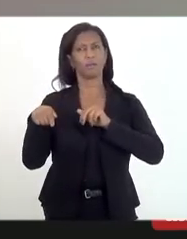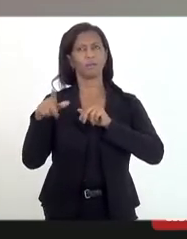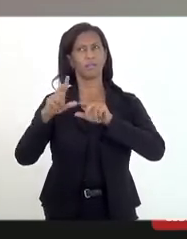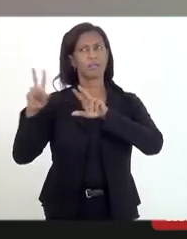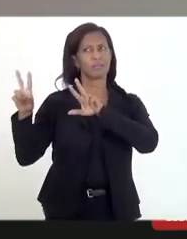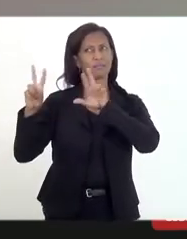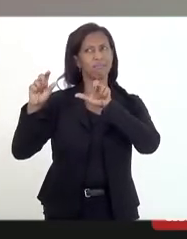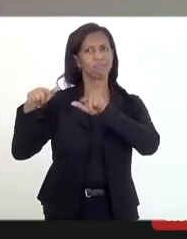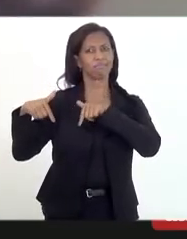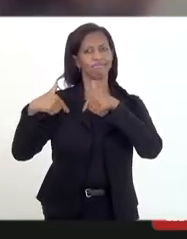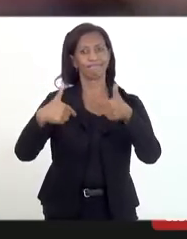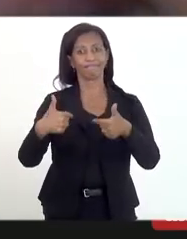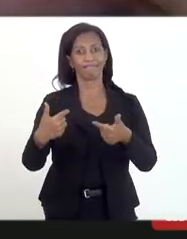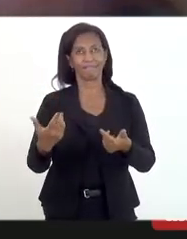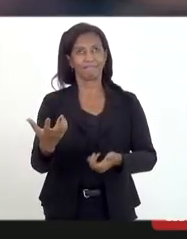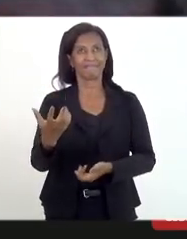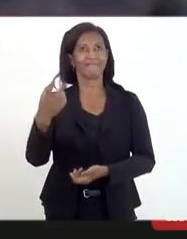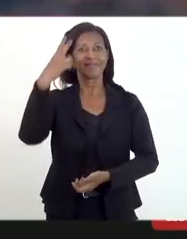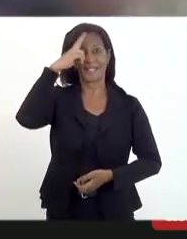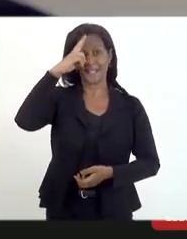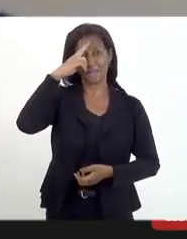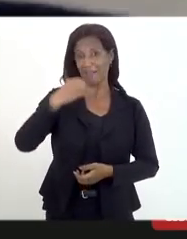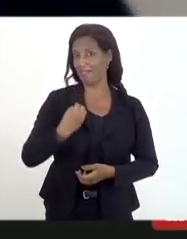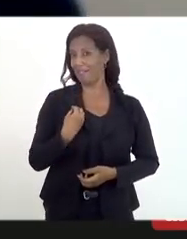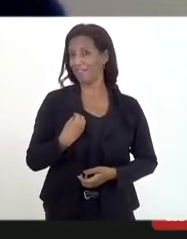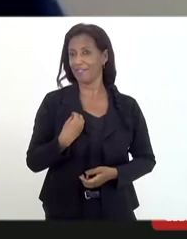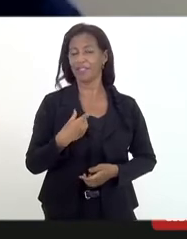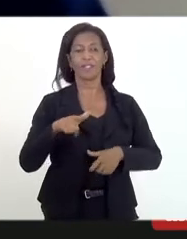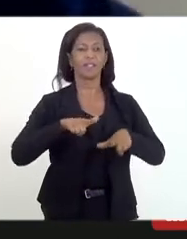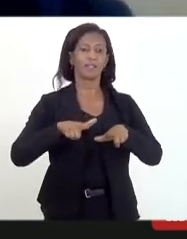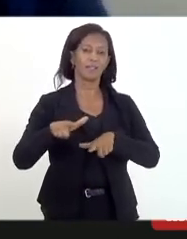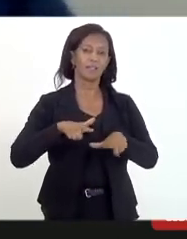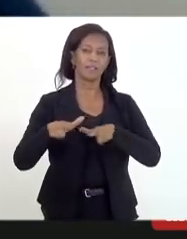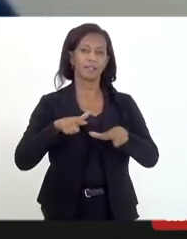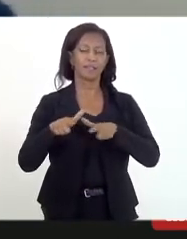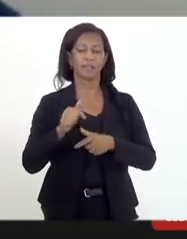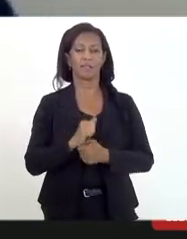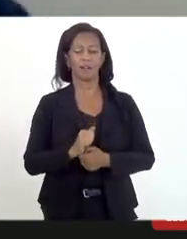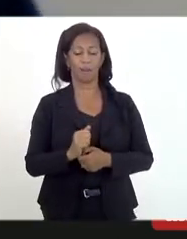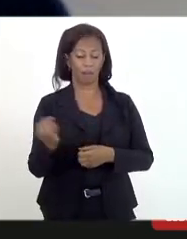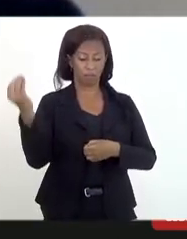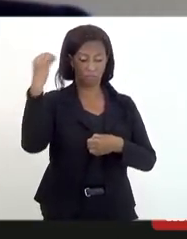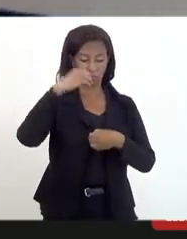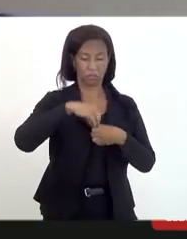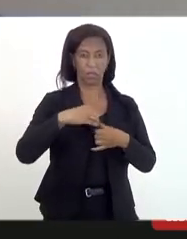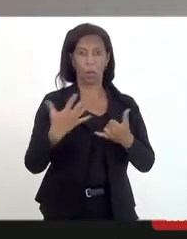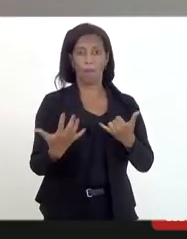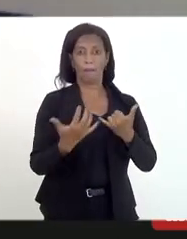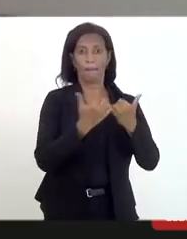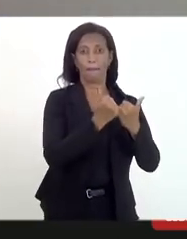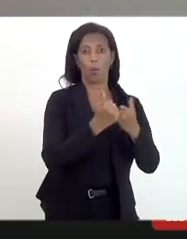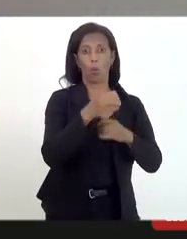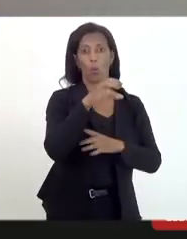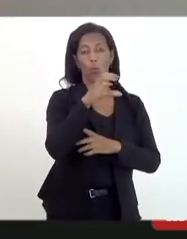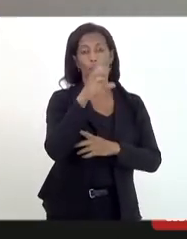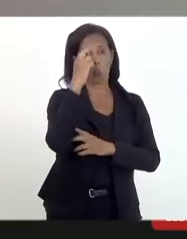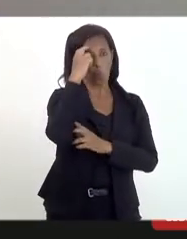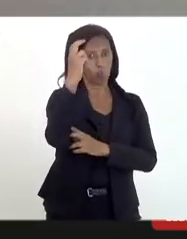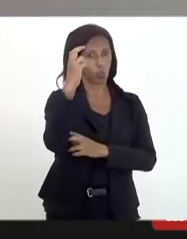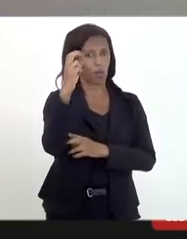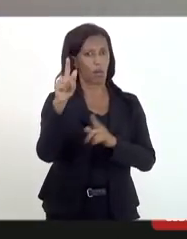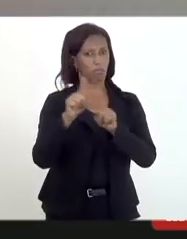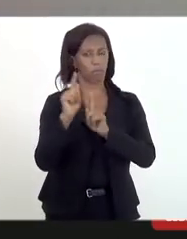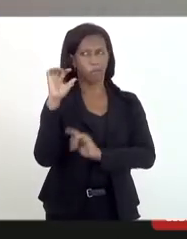lembrado. trabalho no Ofício do Patrimônio Cultural e Meio Ambiente do Rio de